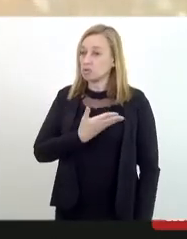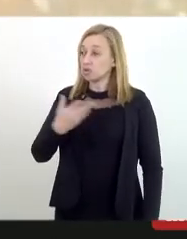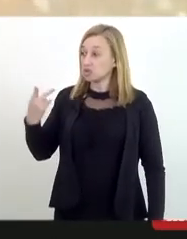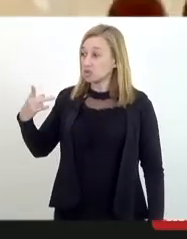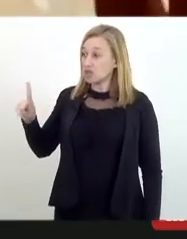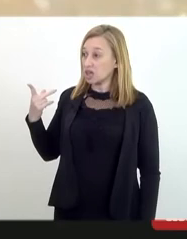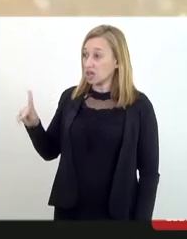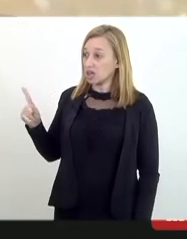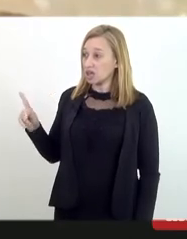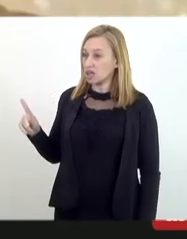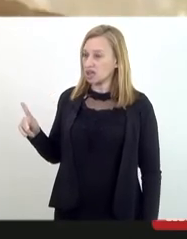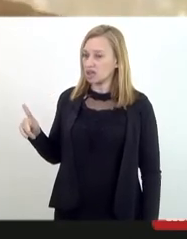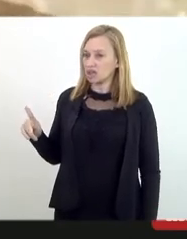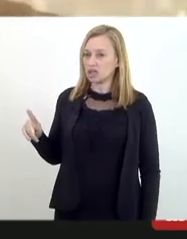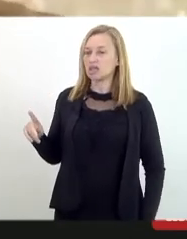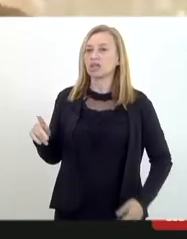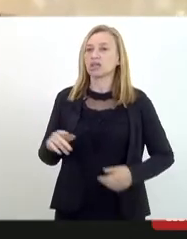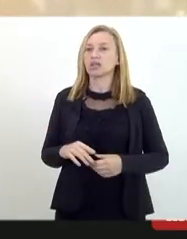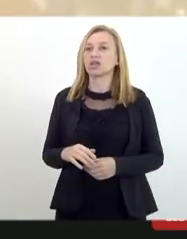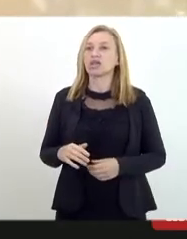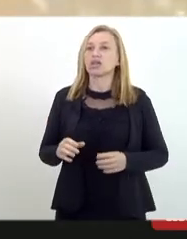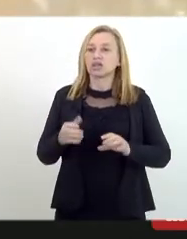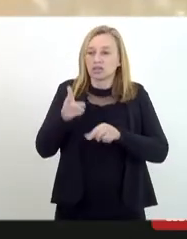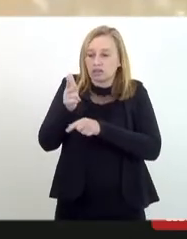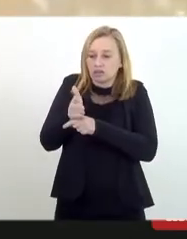ele gravou um vídeo de 15 minutos.